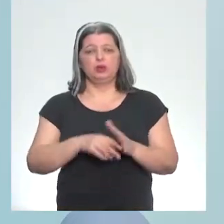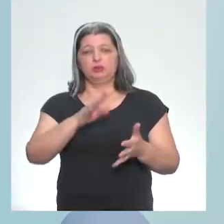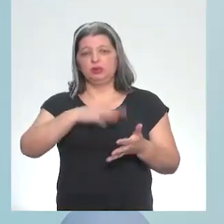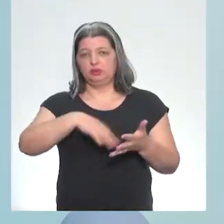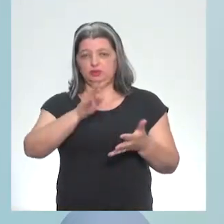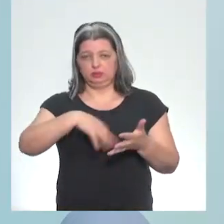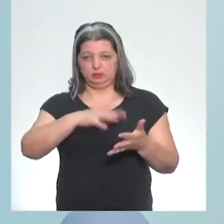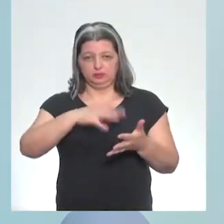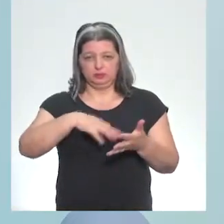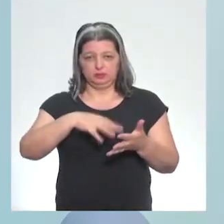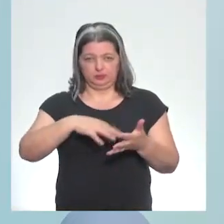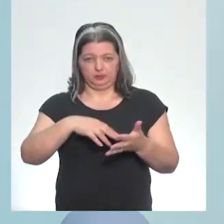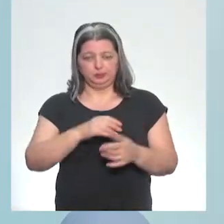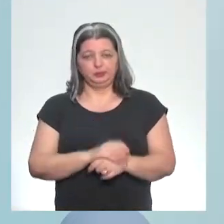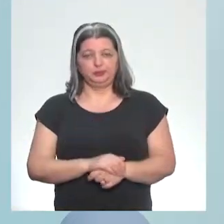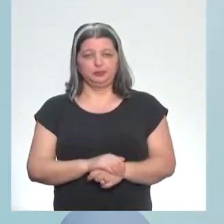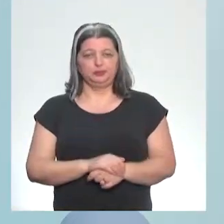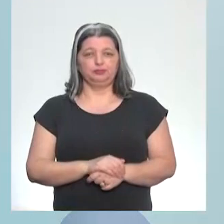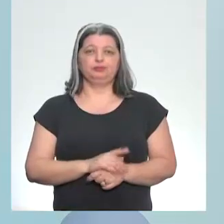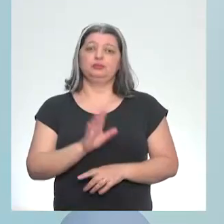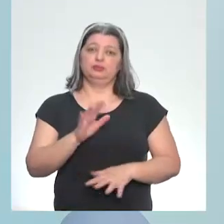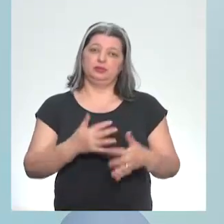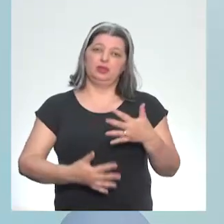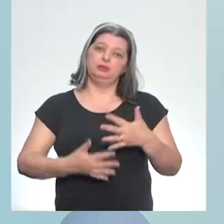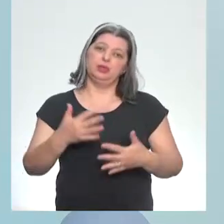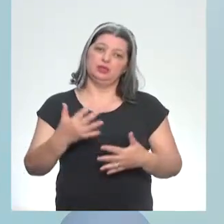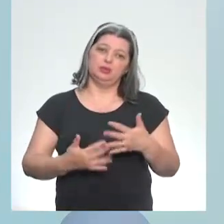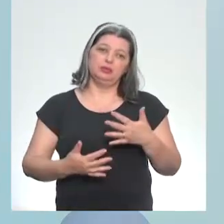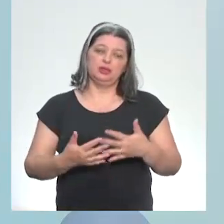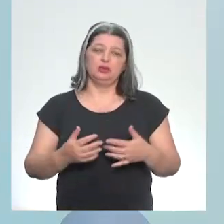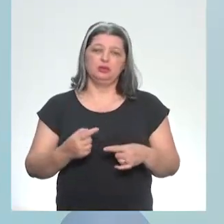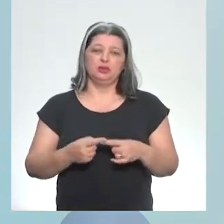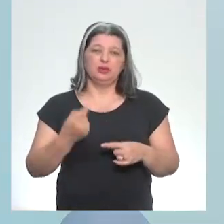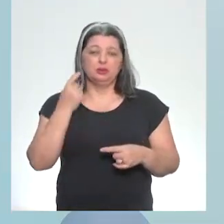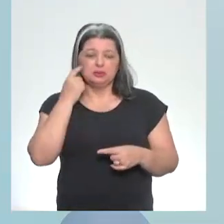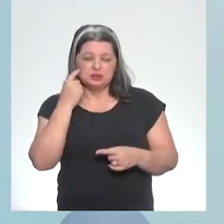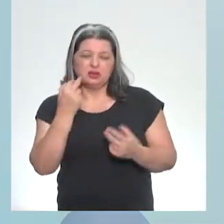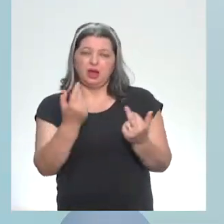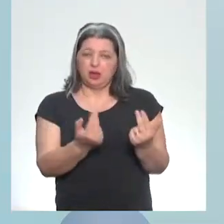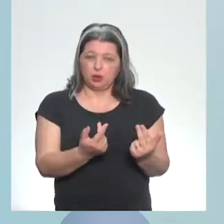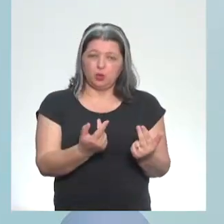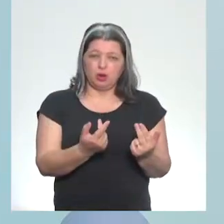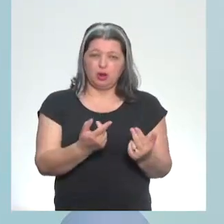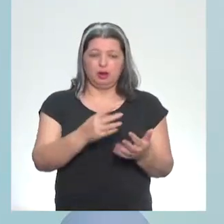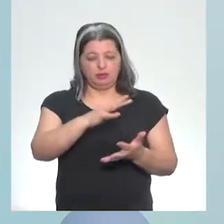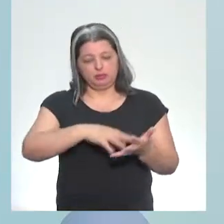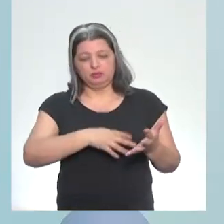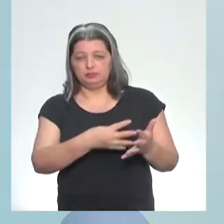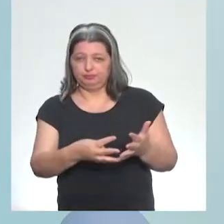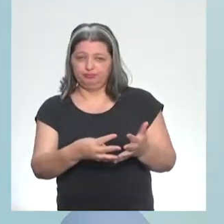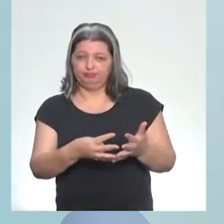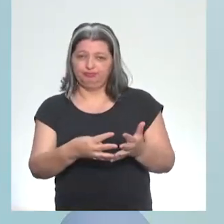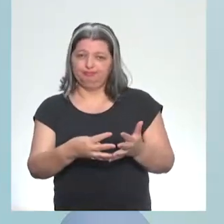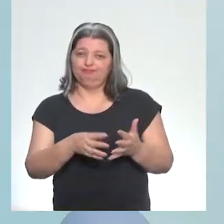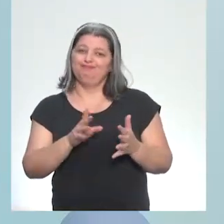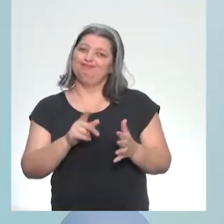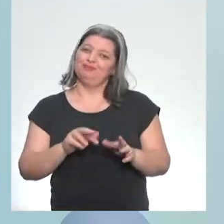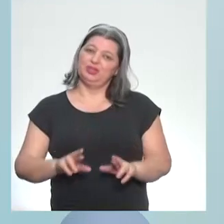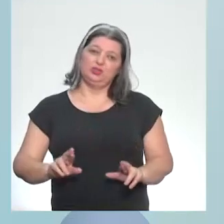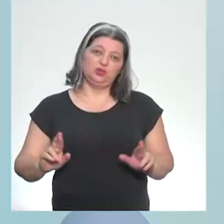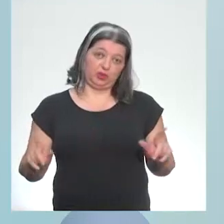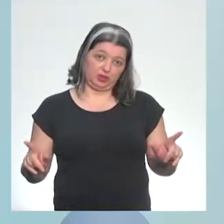em alguns momentos ele me atrapalhou. Porque eu tentava pensar com o raciocínio do Excel e ele difere em algumas situações.